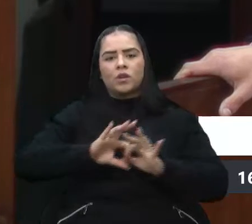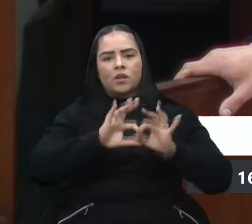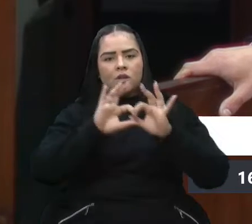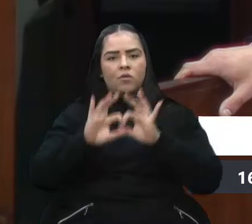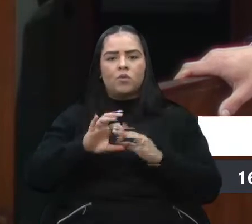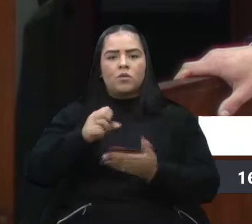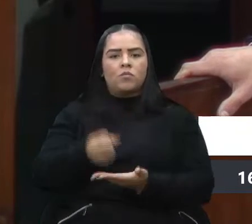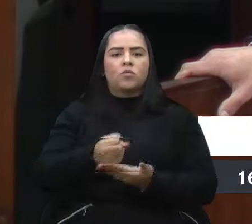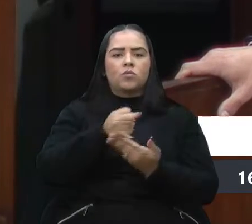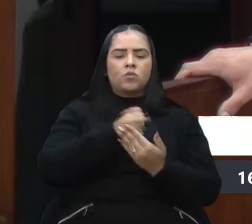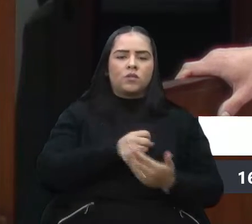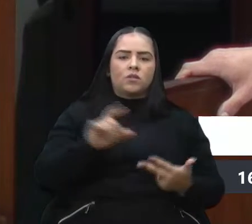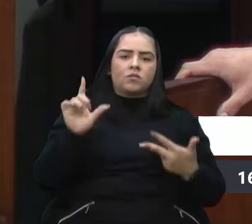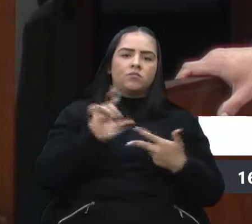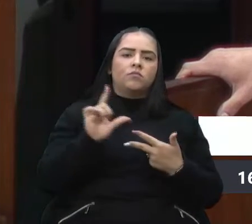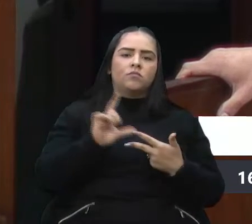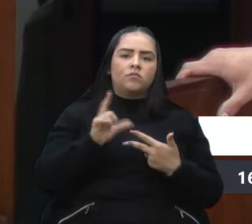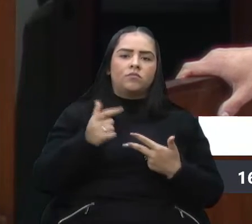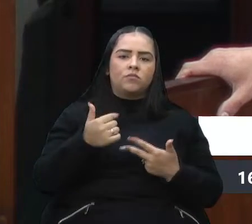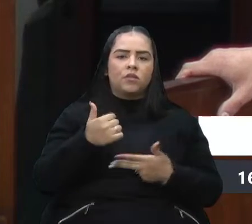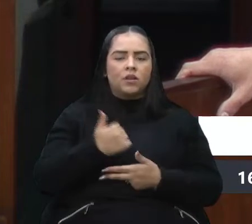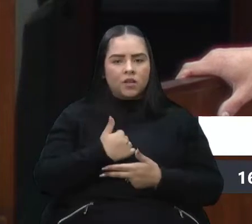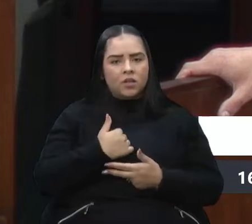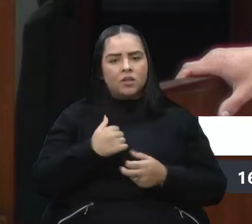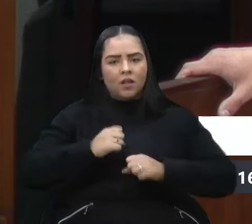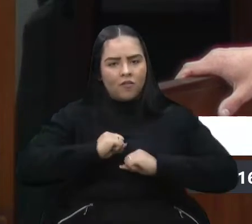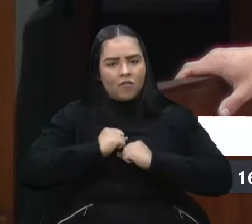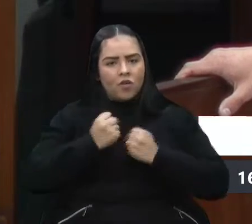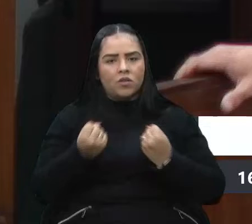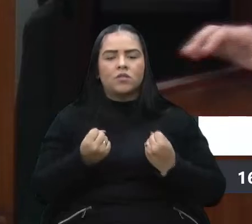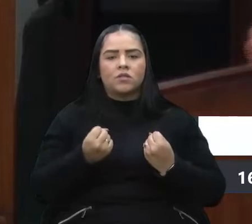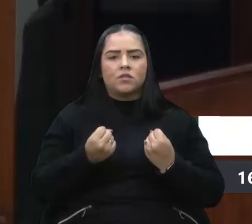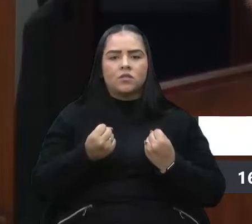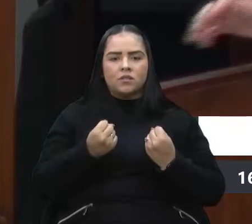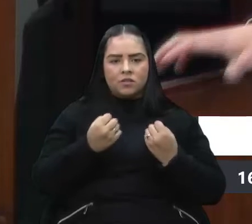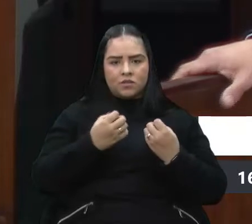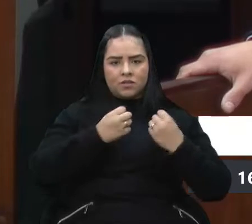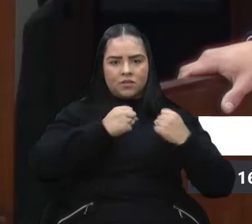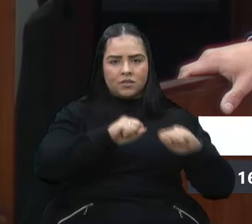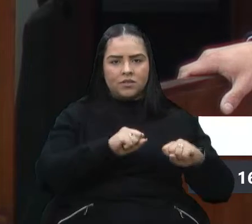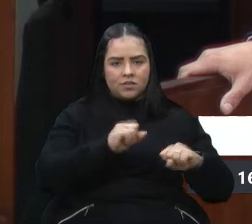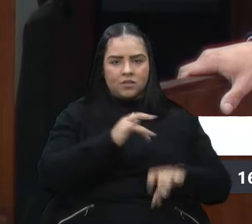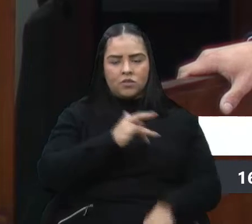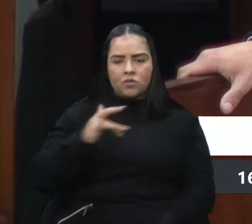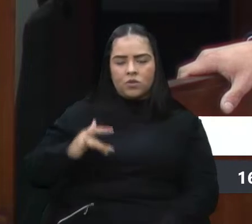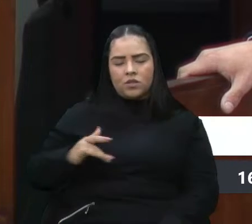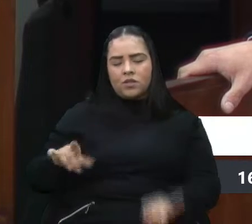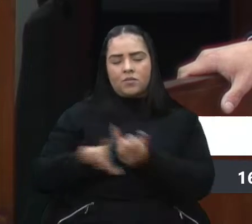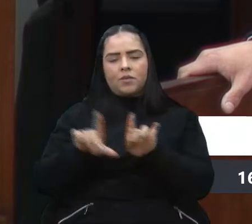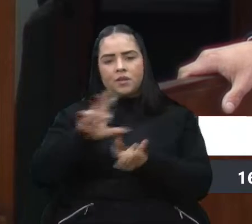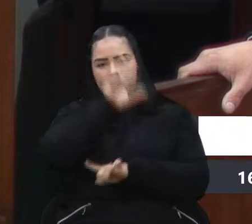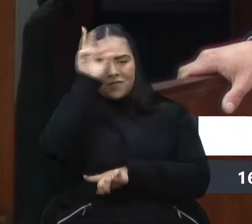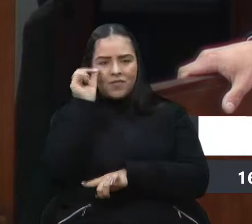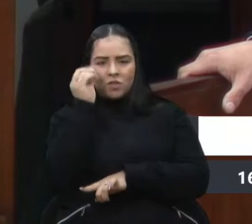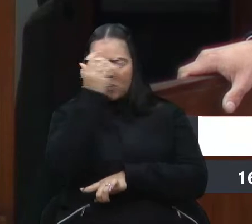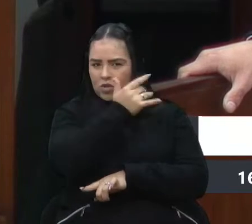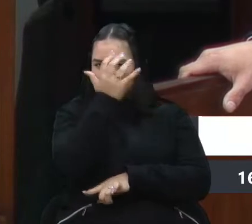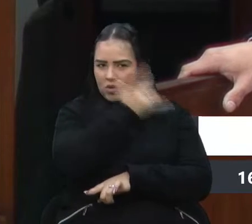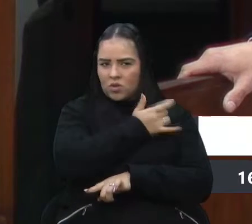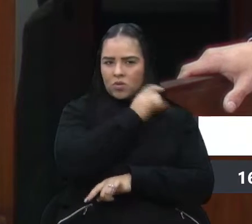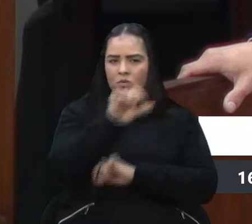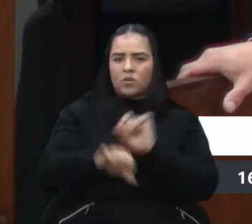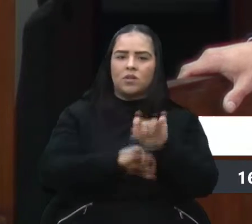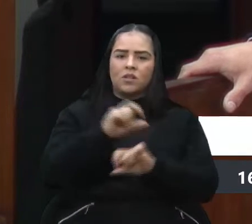do legislativo, e os esforços da Secretaria da Saúde, prefeito Adiló, procurarei, dentro das devidas